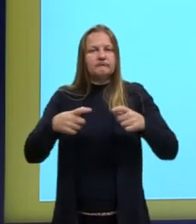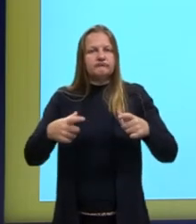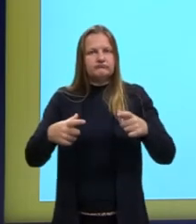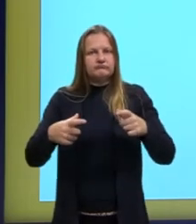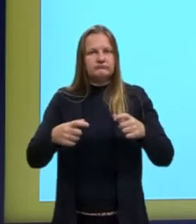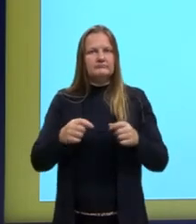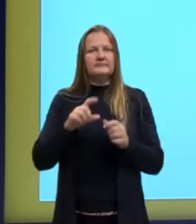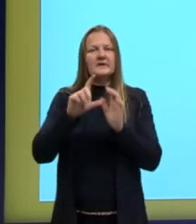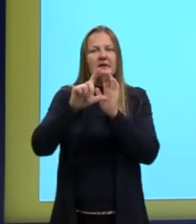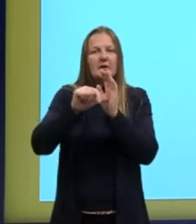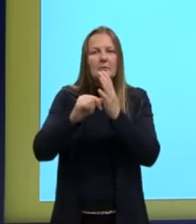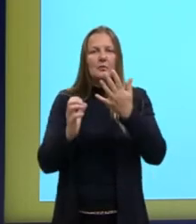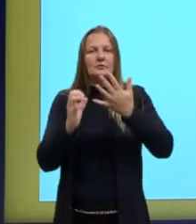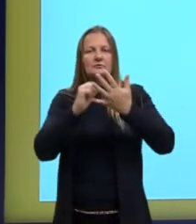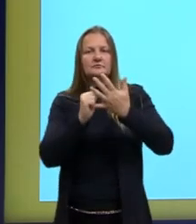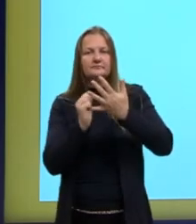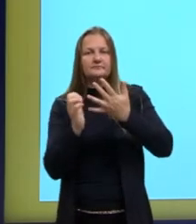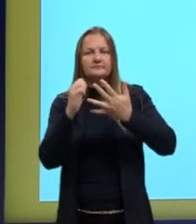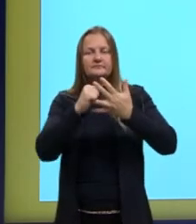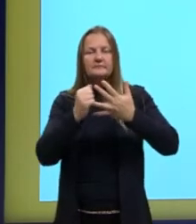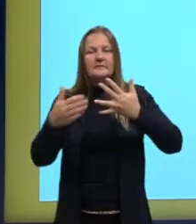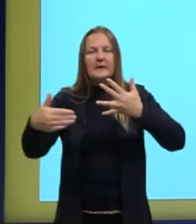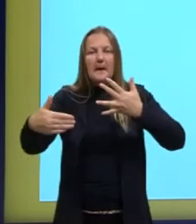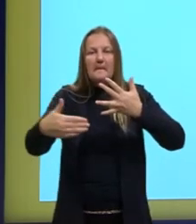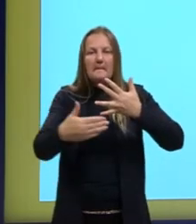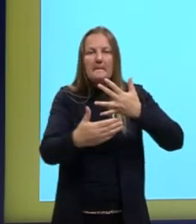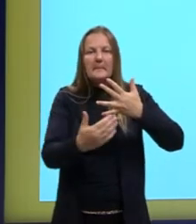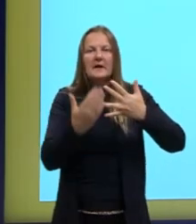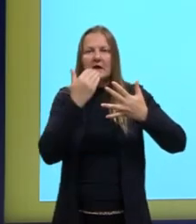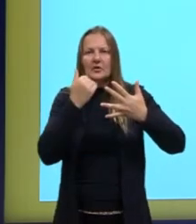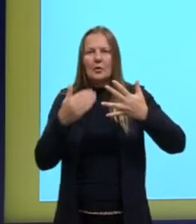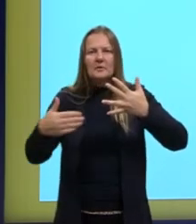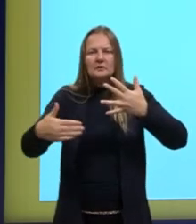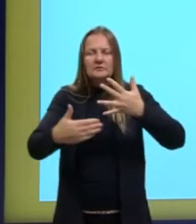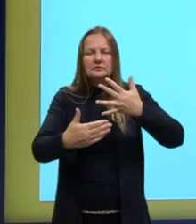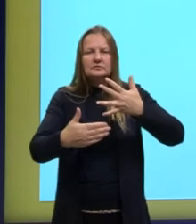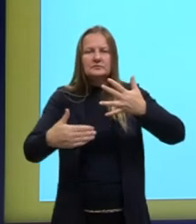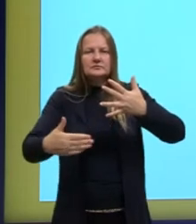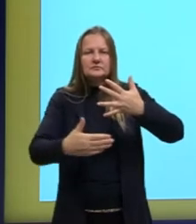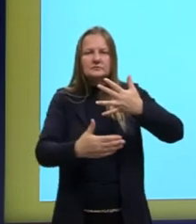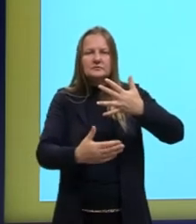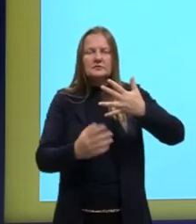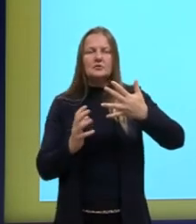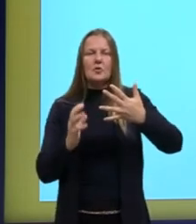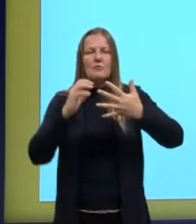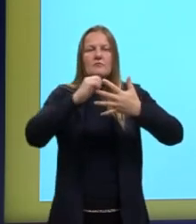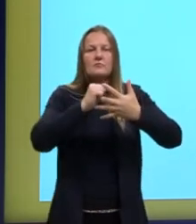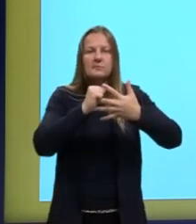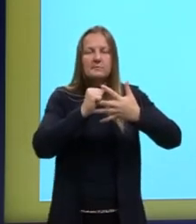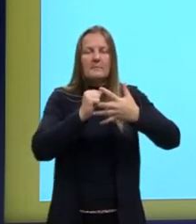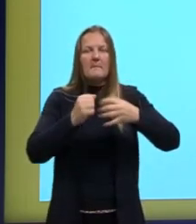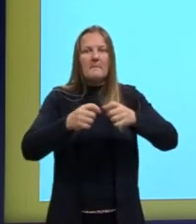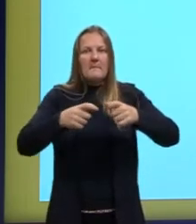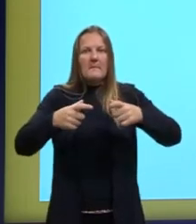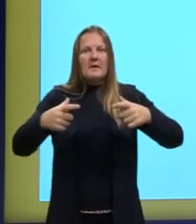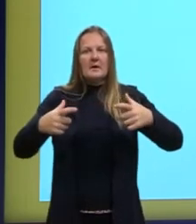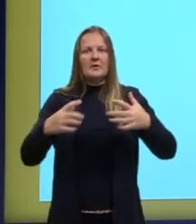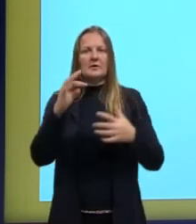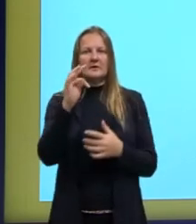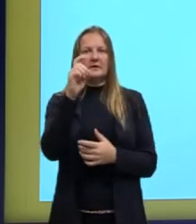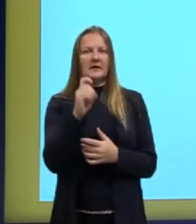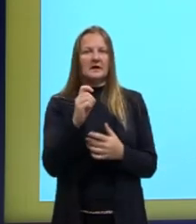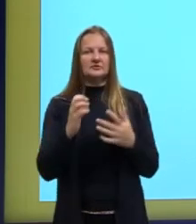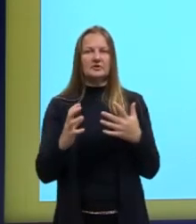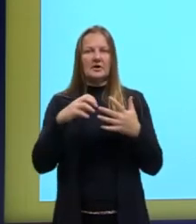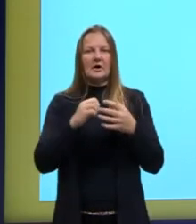Depois, os peixes pequenos que se alimentam do zooplâncton vai ter uma taxa ainda maior. A taxa